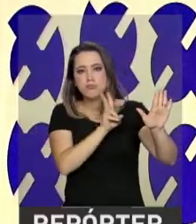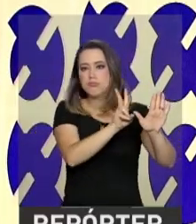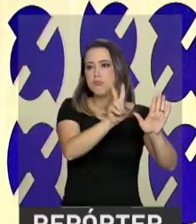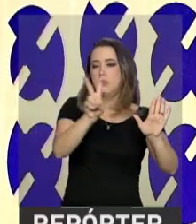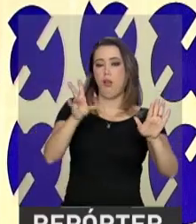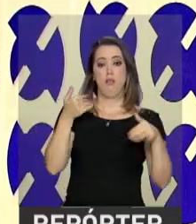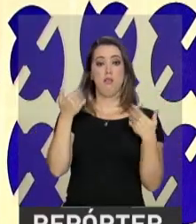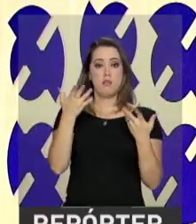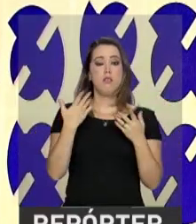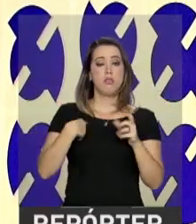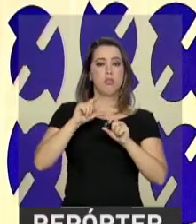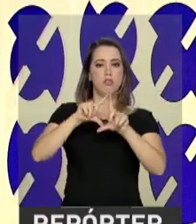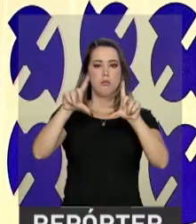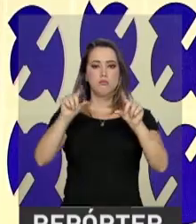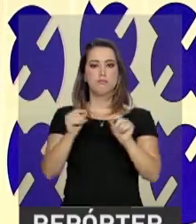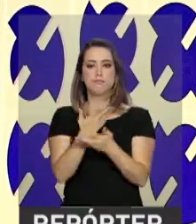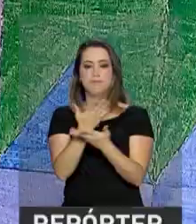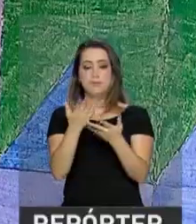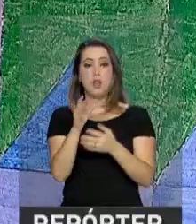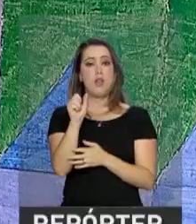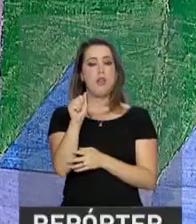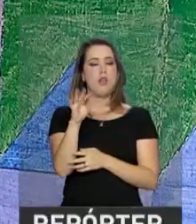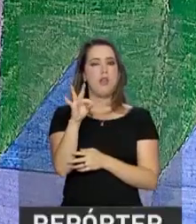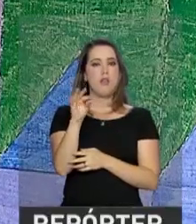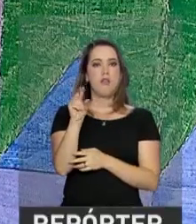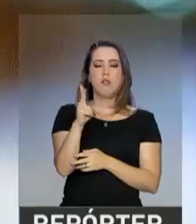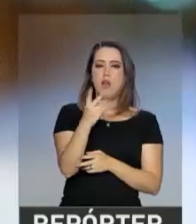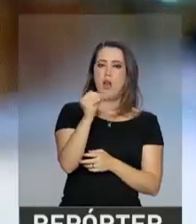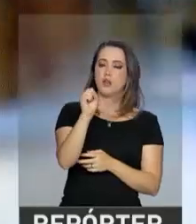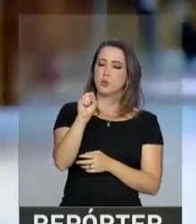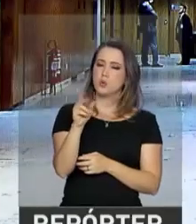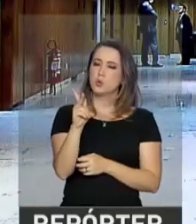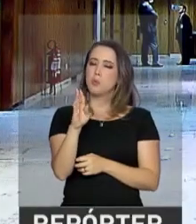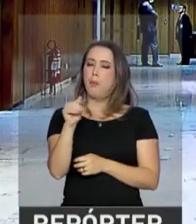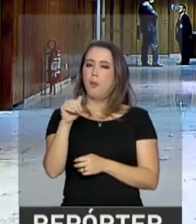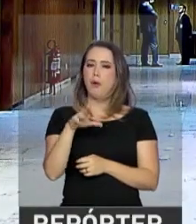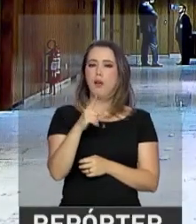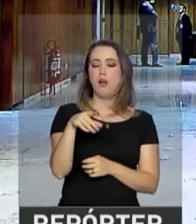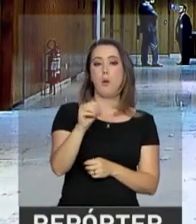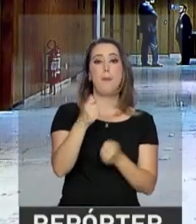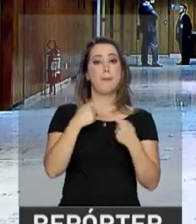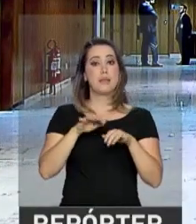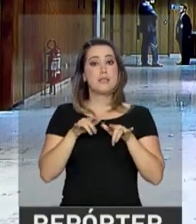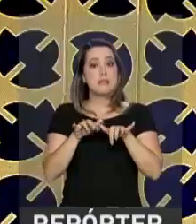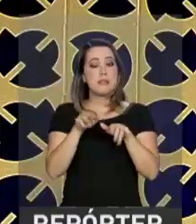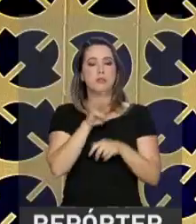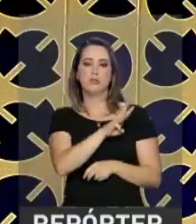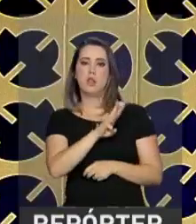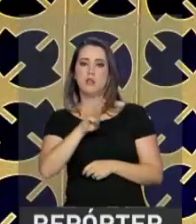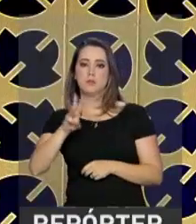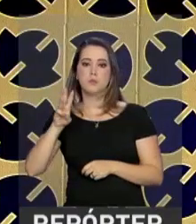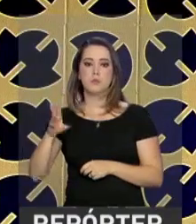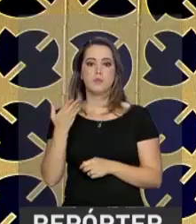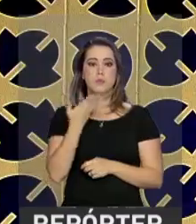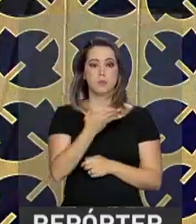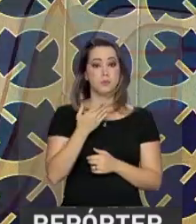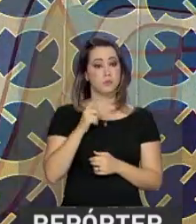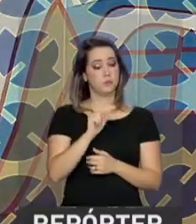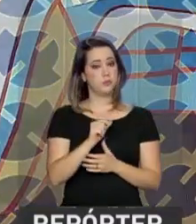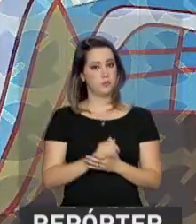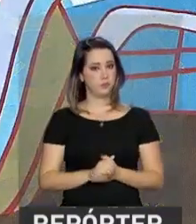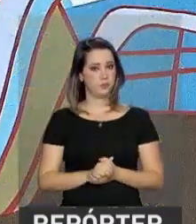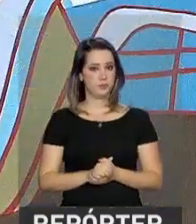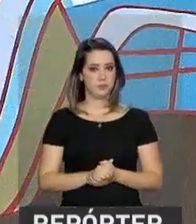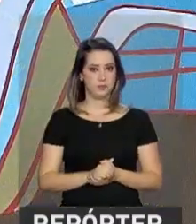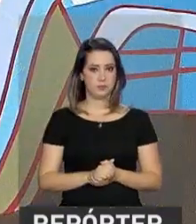os tradicionais azulejos de Atos Bucão. Para fazer uma visita, é preciso agendar no site planalto.gov.br.